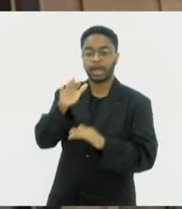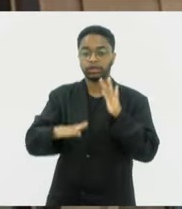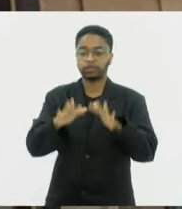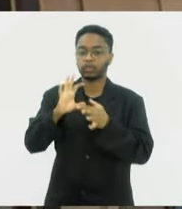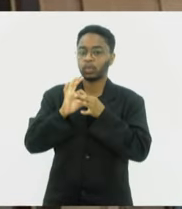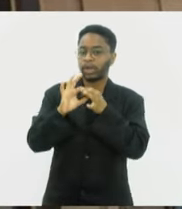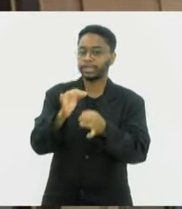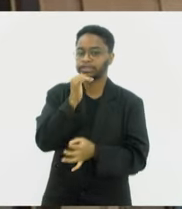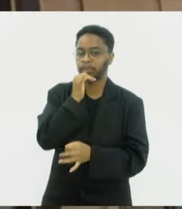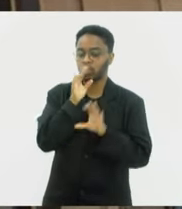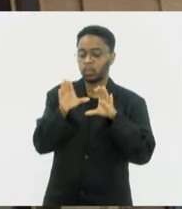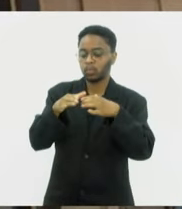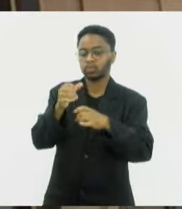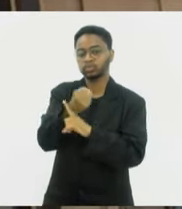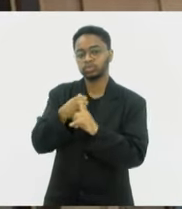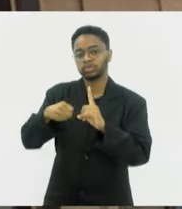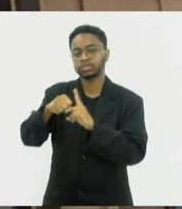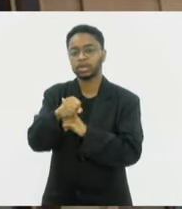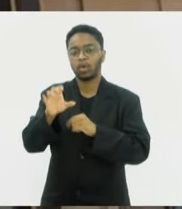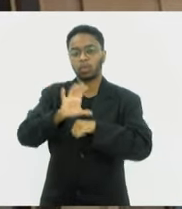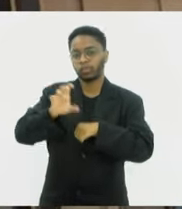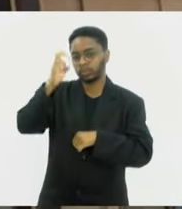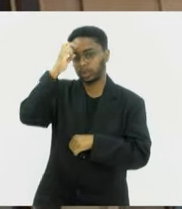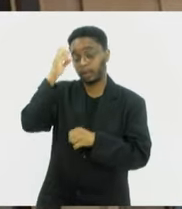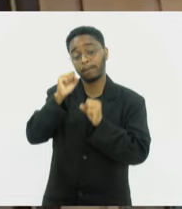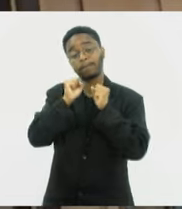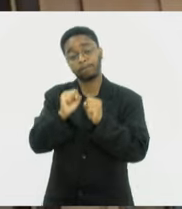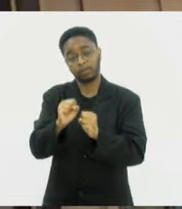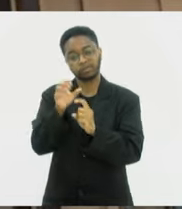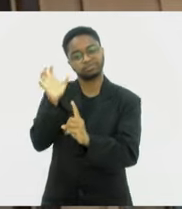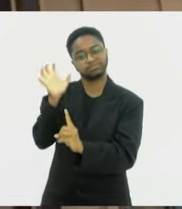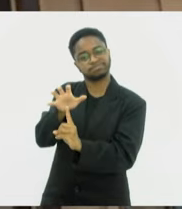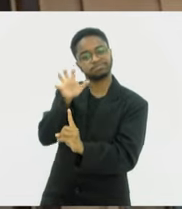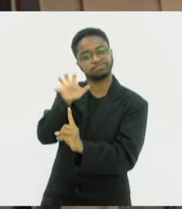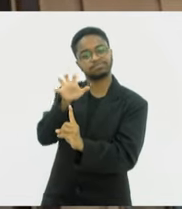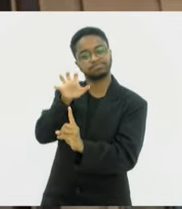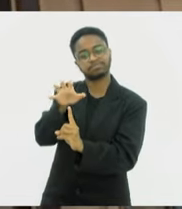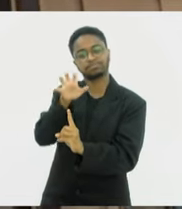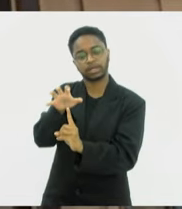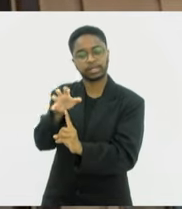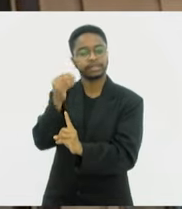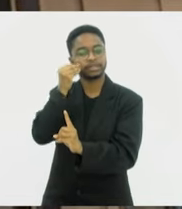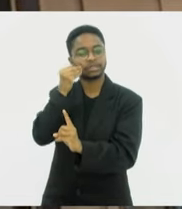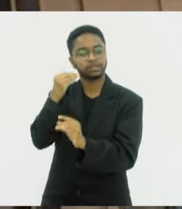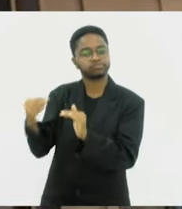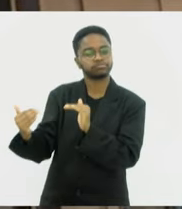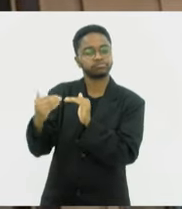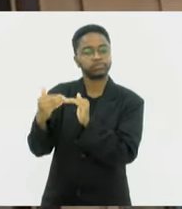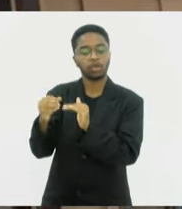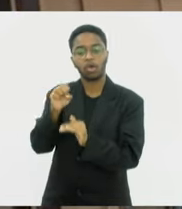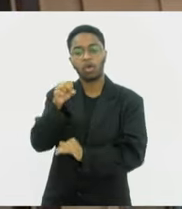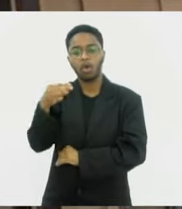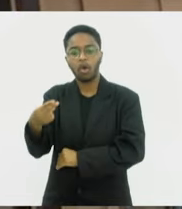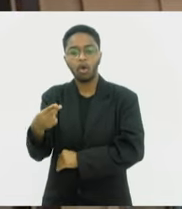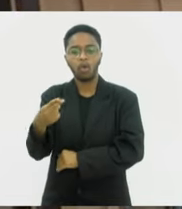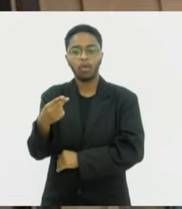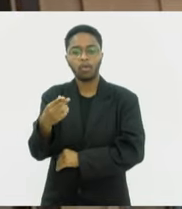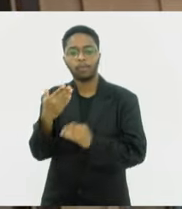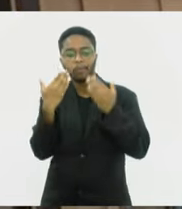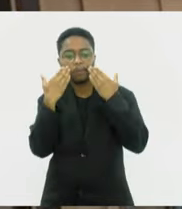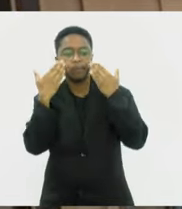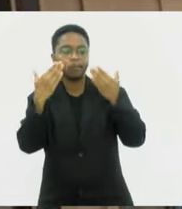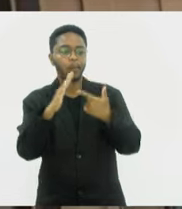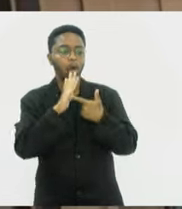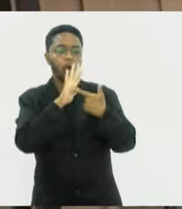como grupos sociais, culturais específicos, pode ter uma pressão de uma conformidade ou para manter uma certa aparência,